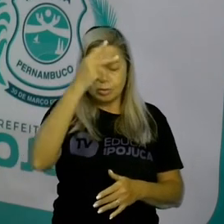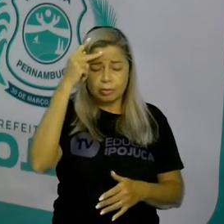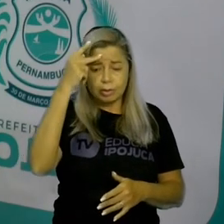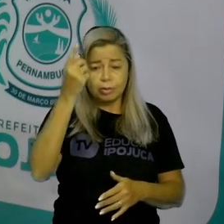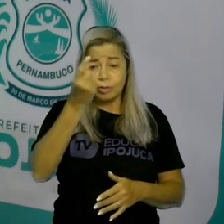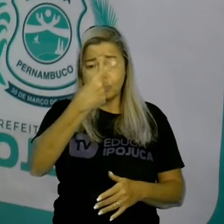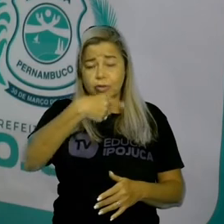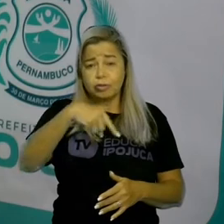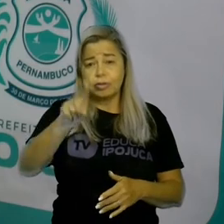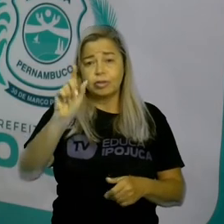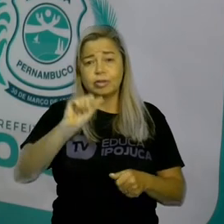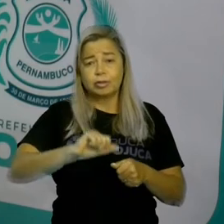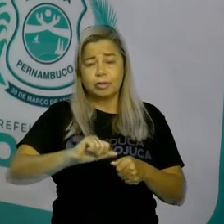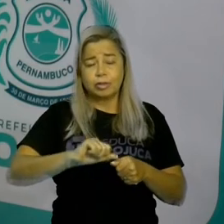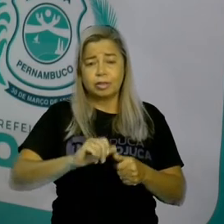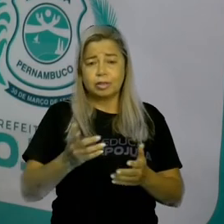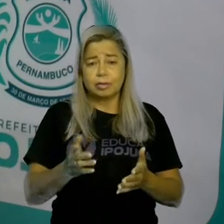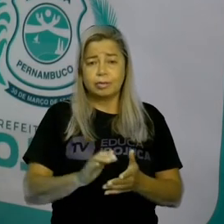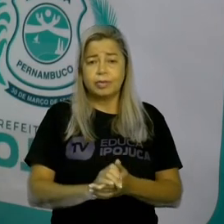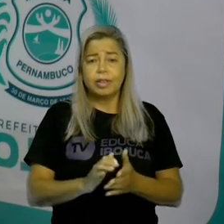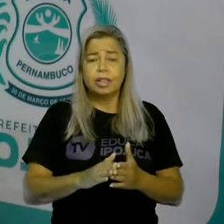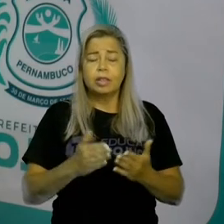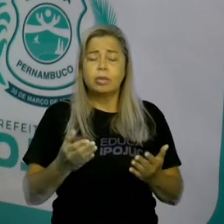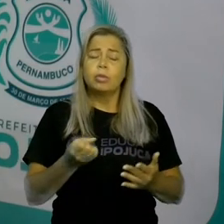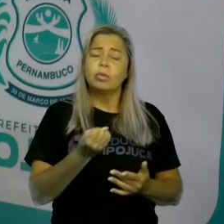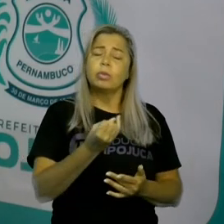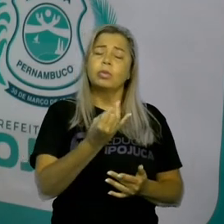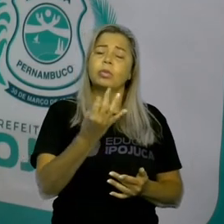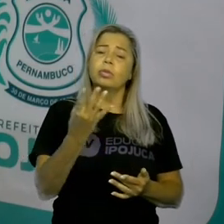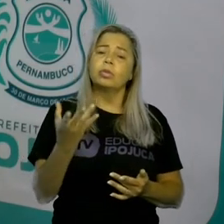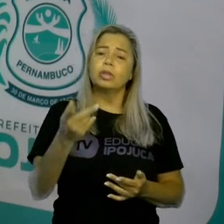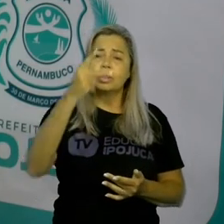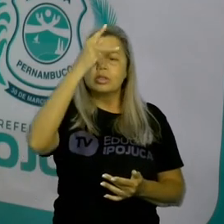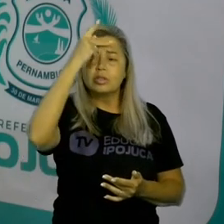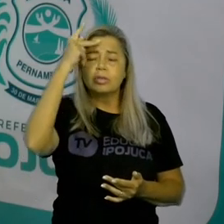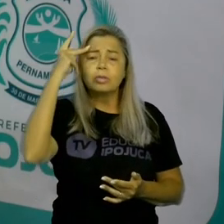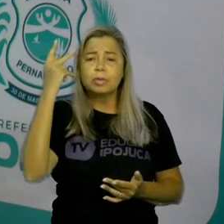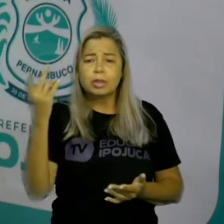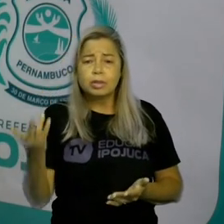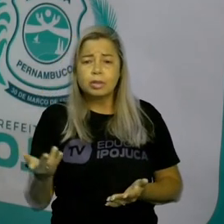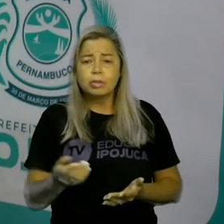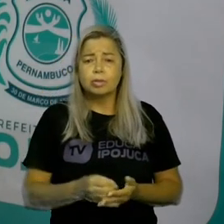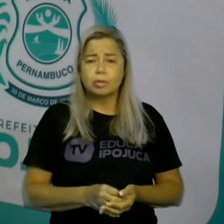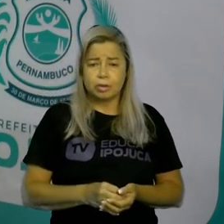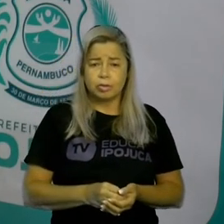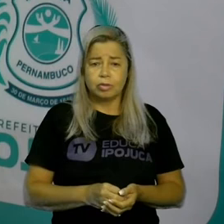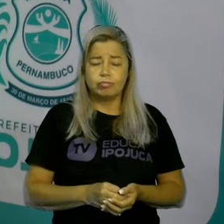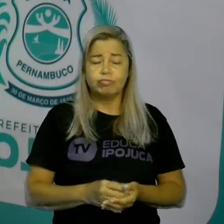dos candidatos que compareceram à prova? Vamos fazer novamente?